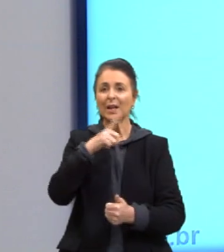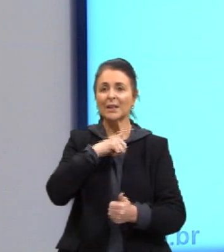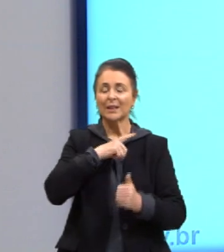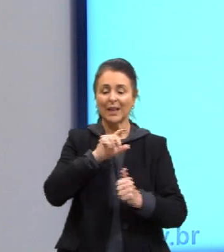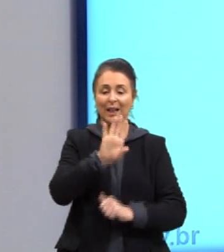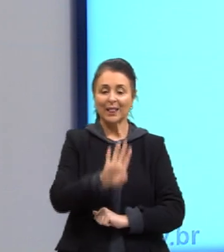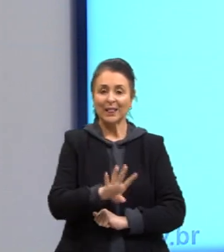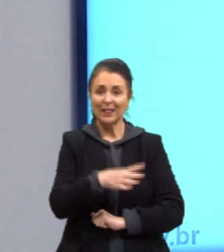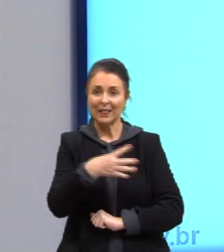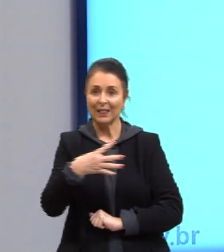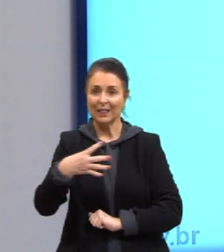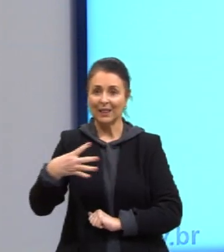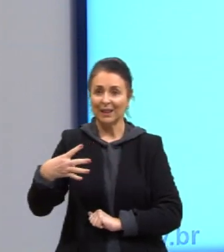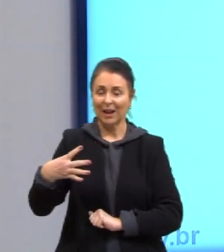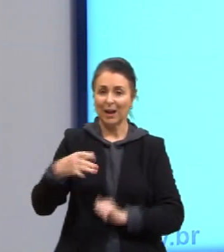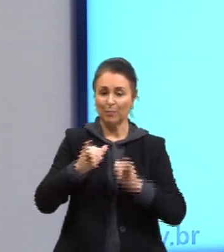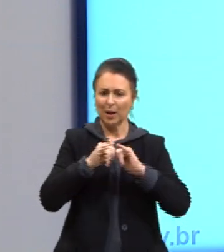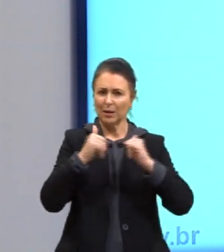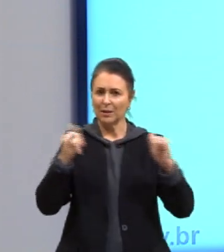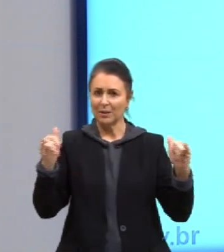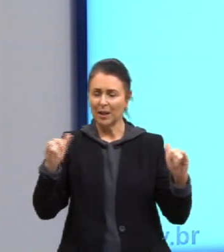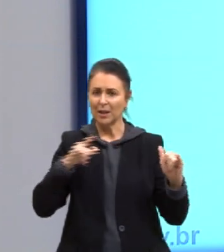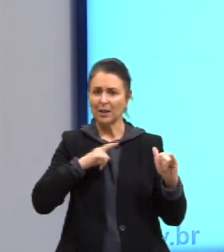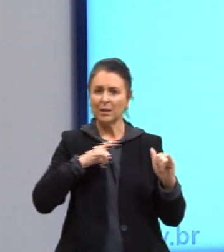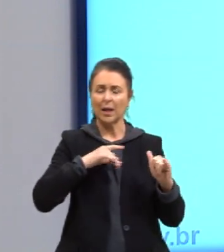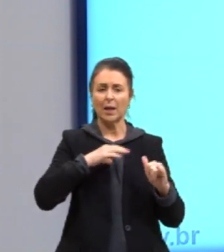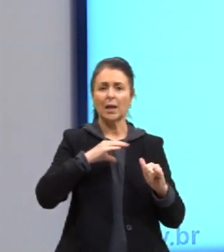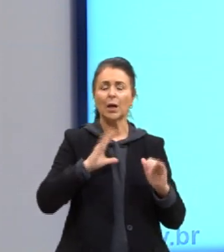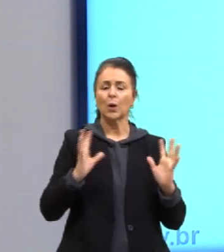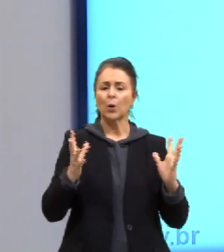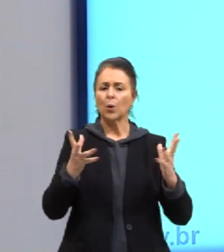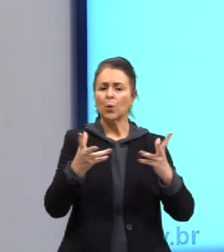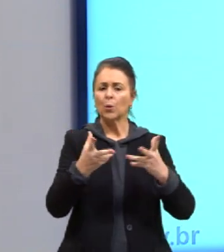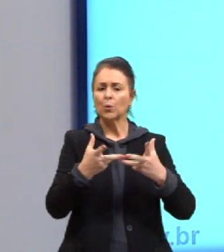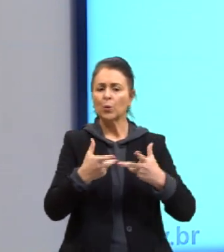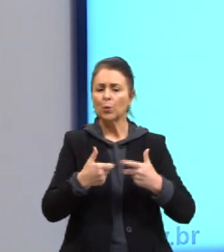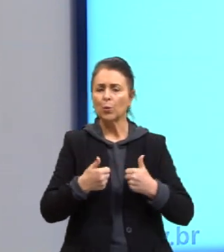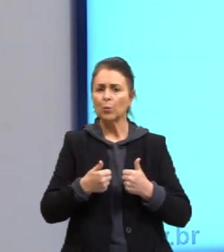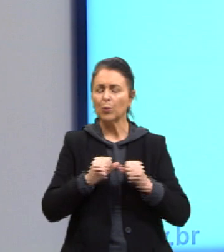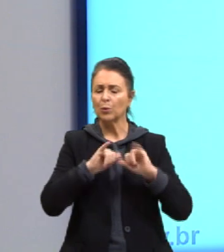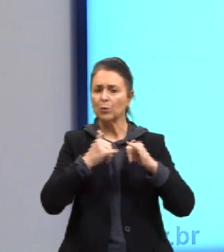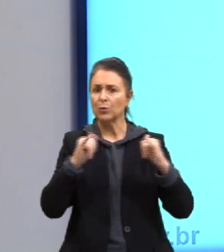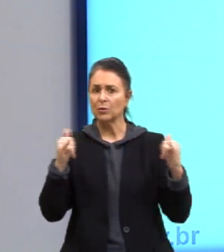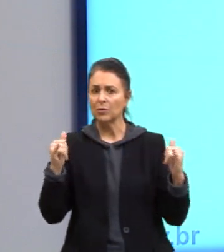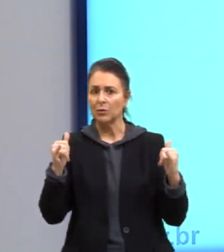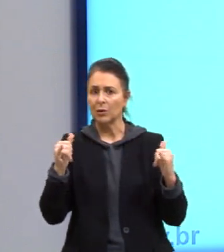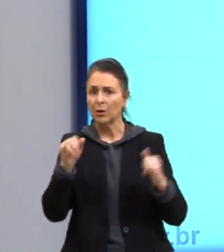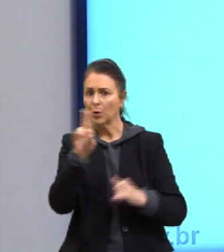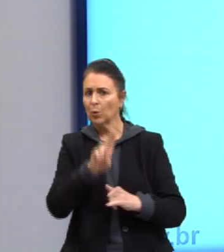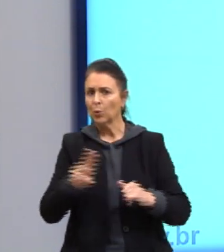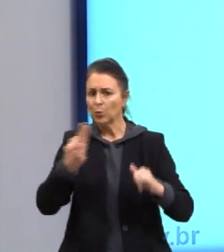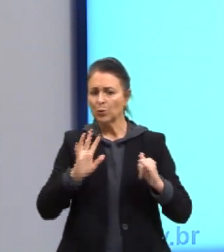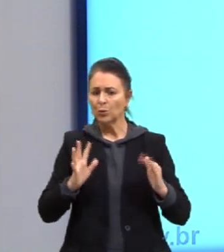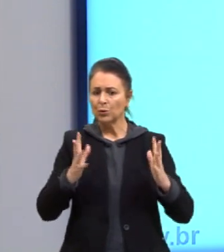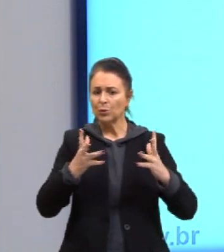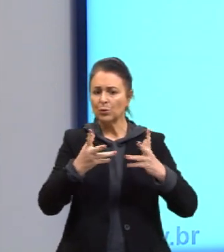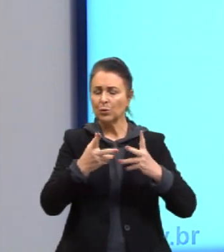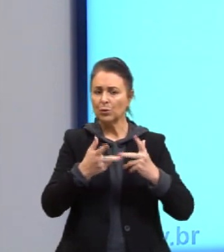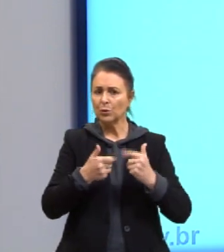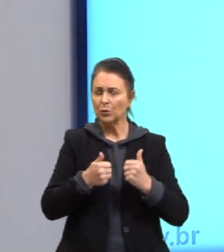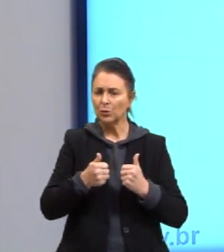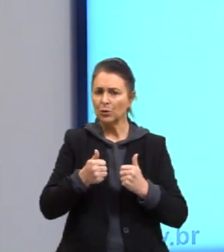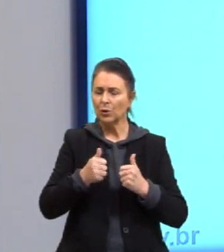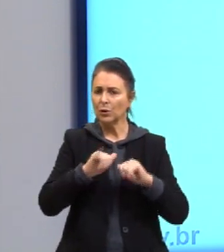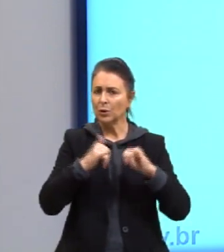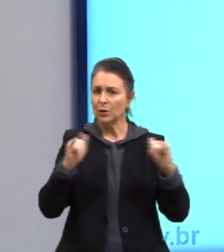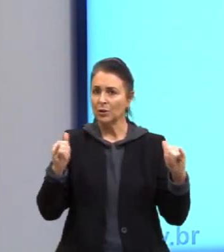tabela da energia um item que fala consumo de energia. E aqui eu aumentei para vocês verem, ficou